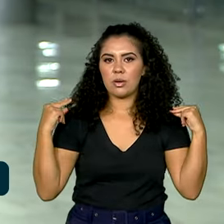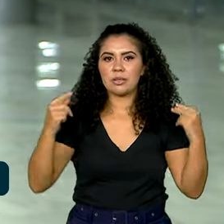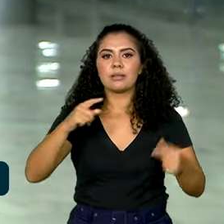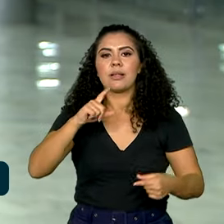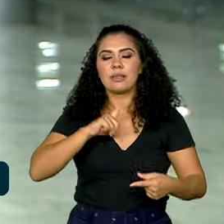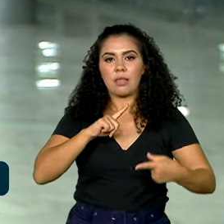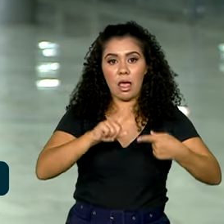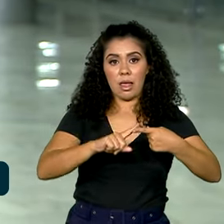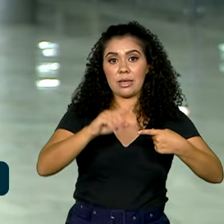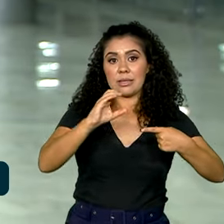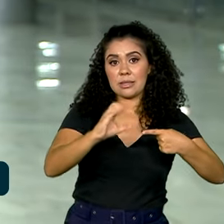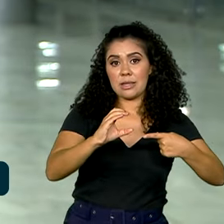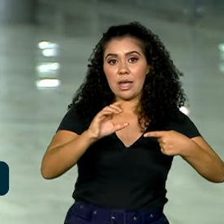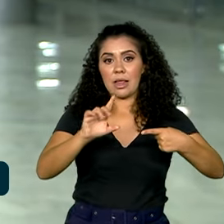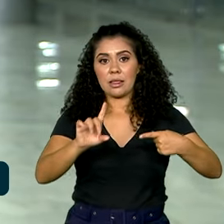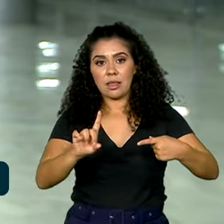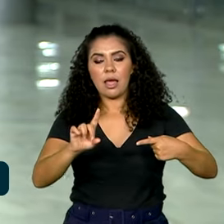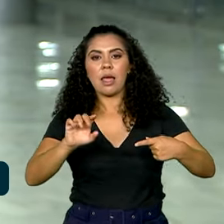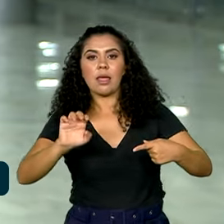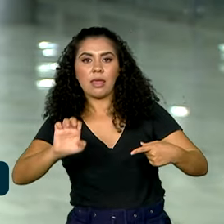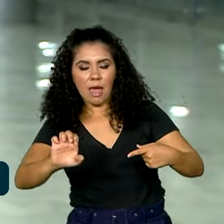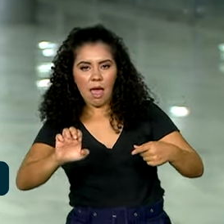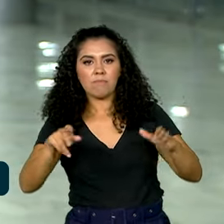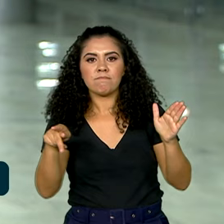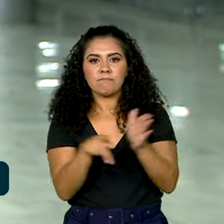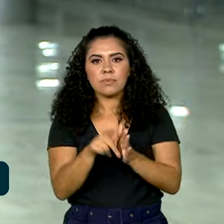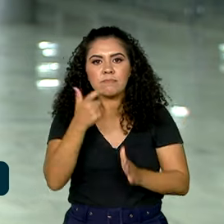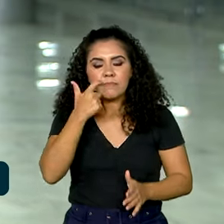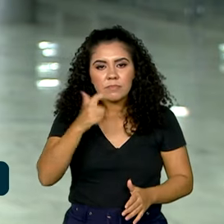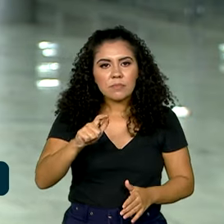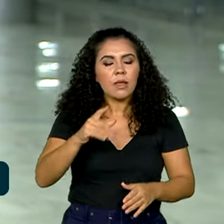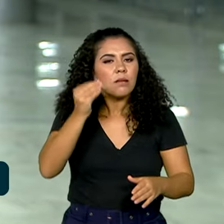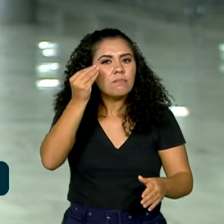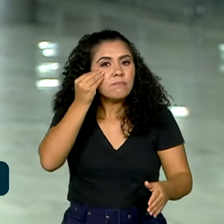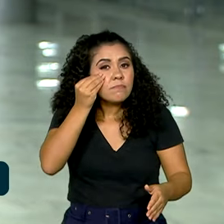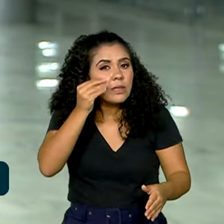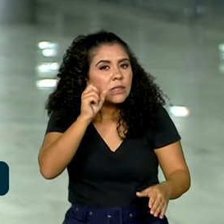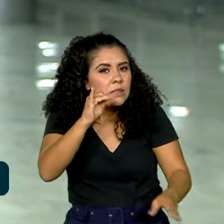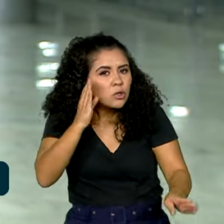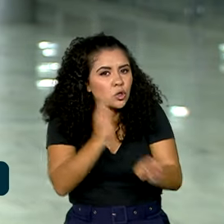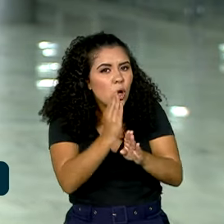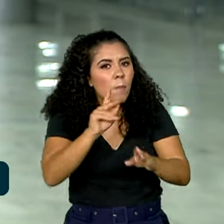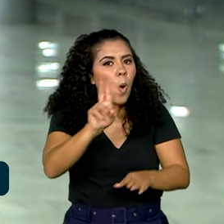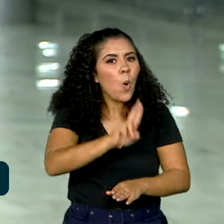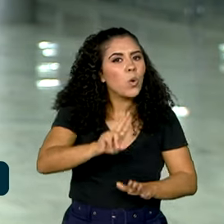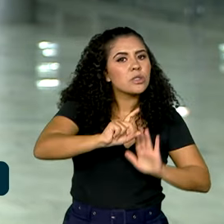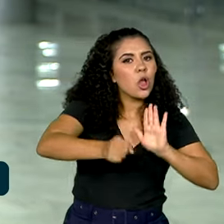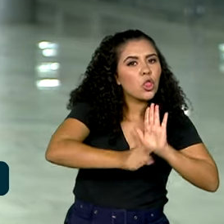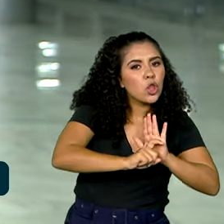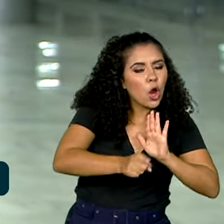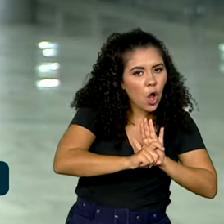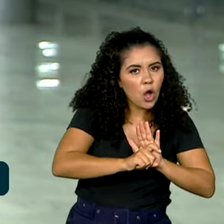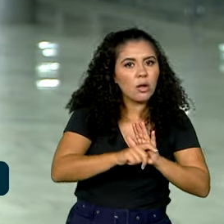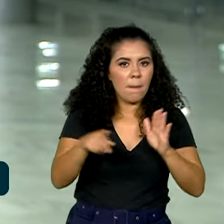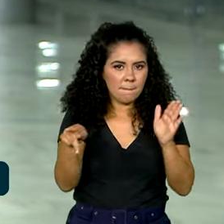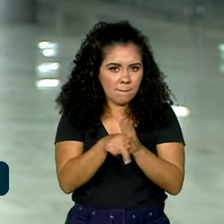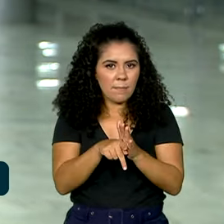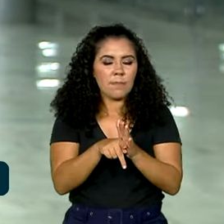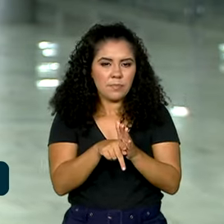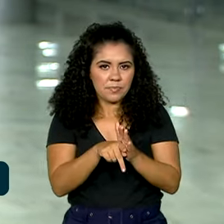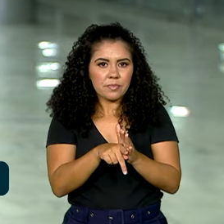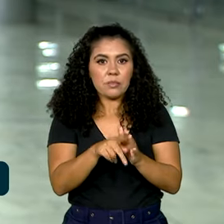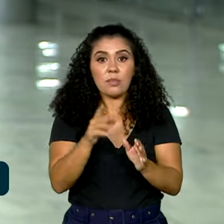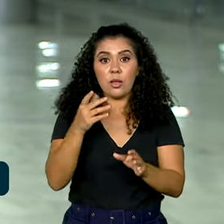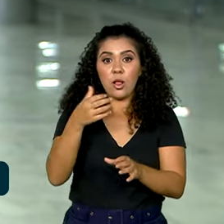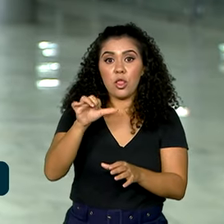categorias C, D e E. O teste verifica o consumo de drogas do motorista nos últimos